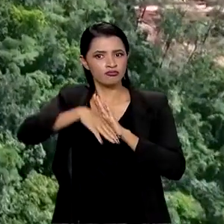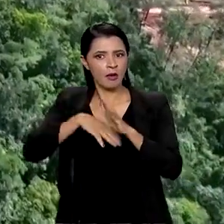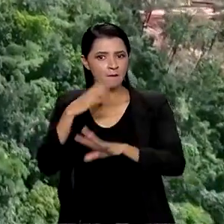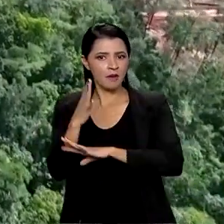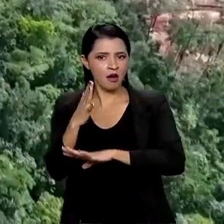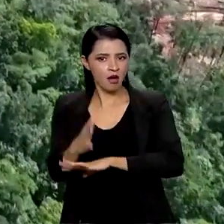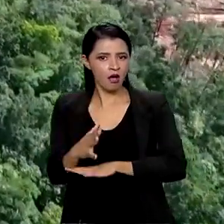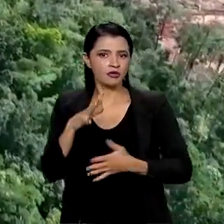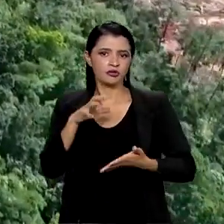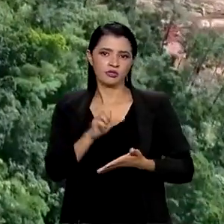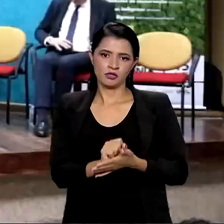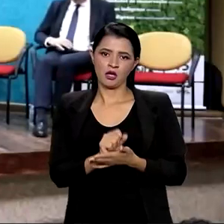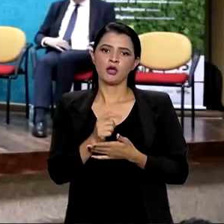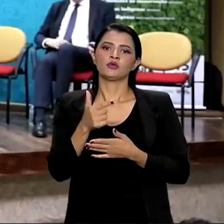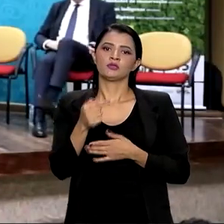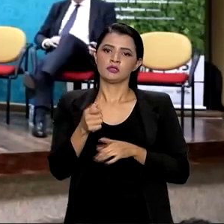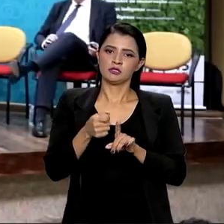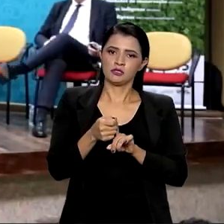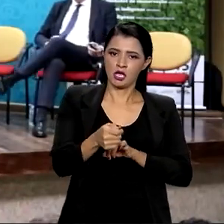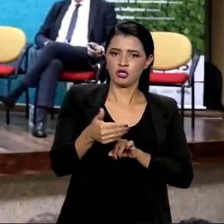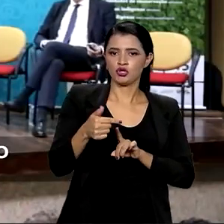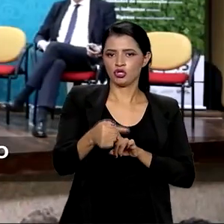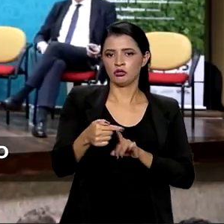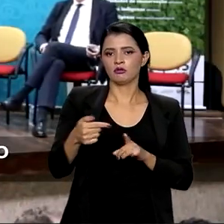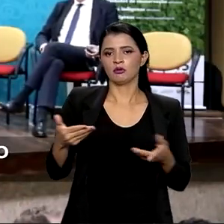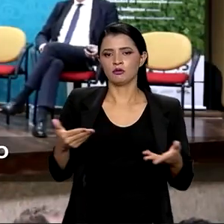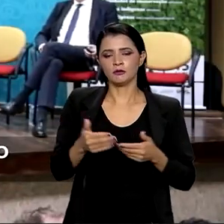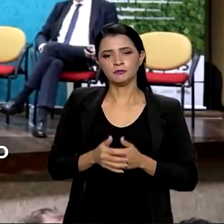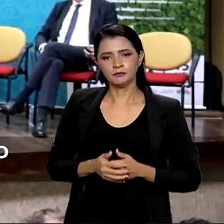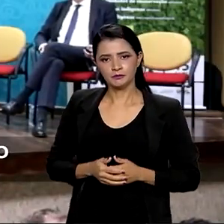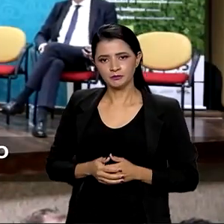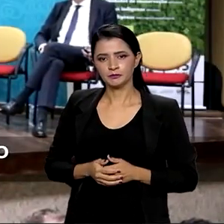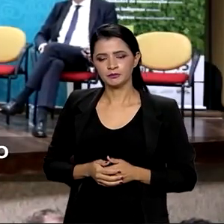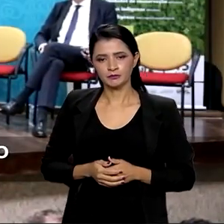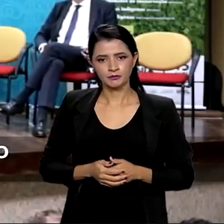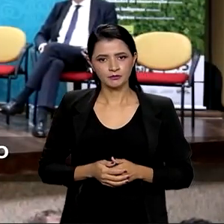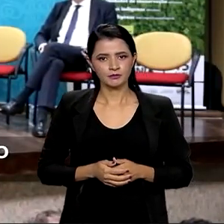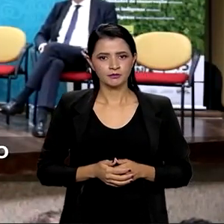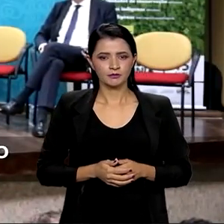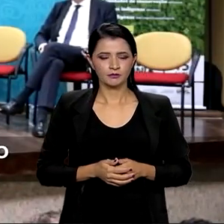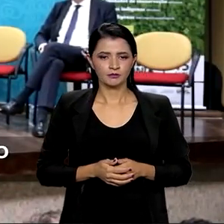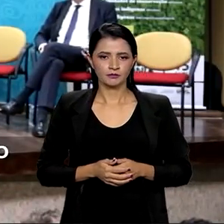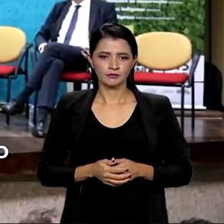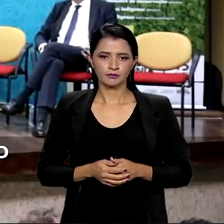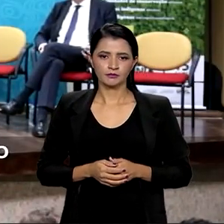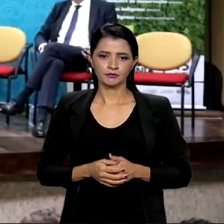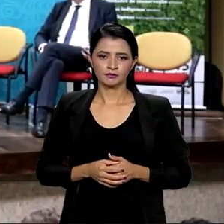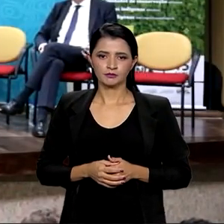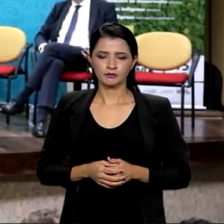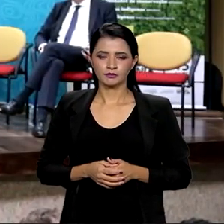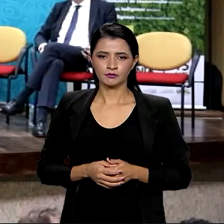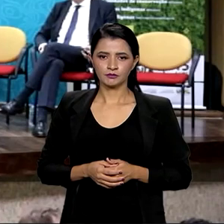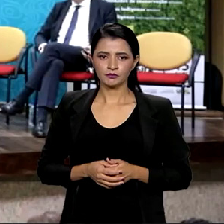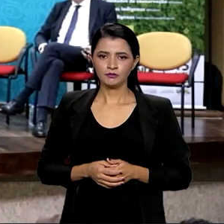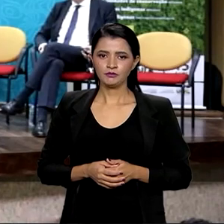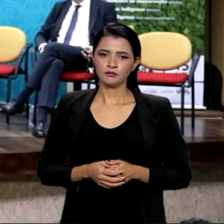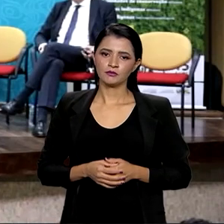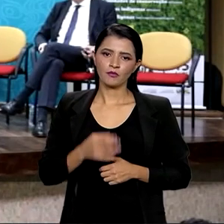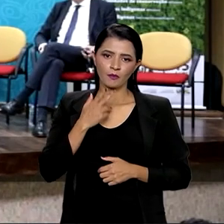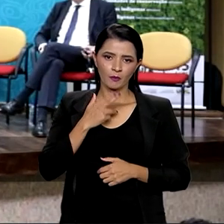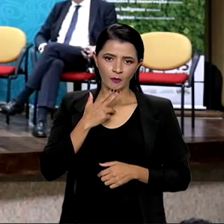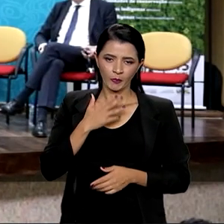registrada nos sete primeiros meses do ano. I'd like to recommend a long applause for the